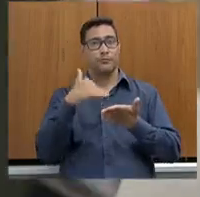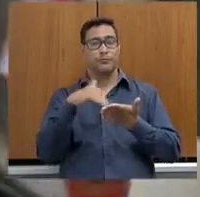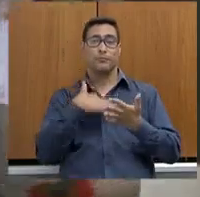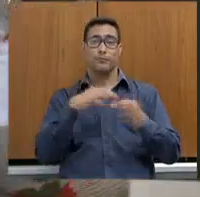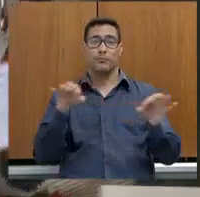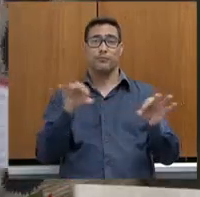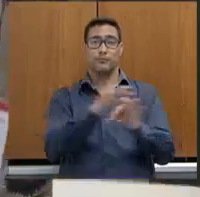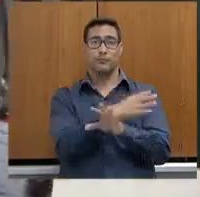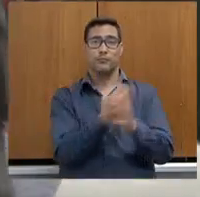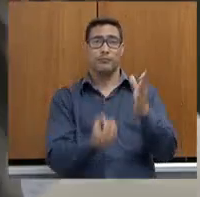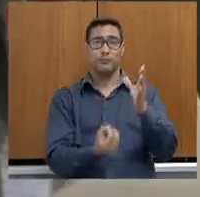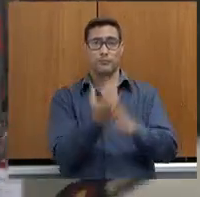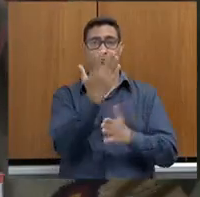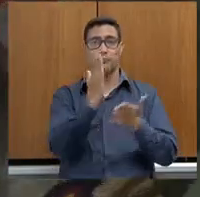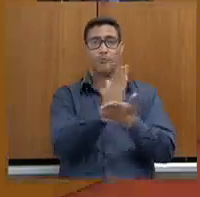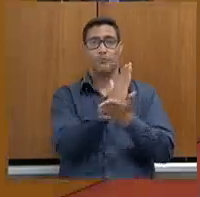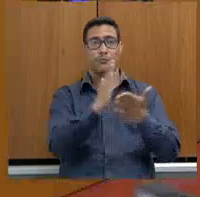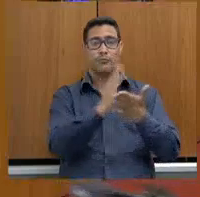documentos,